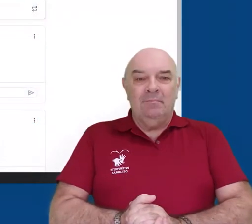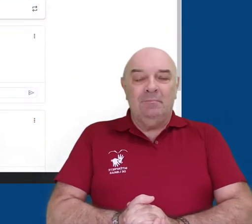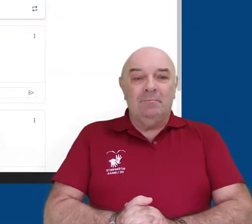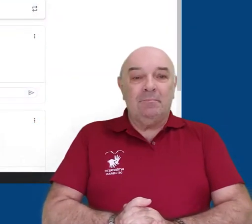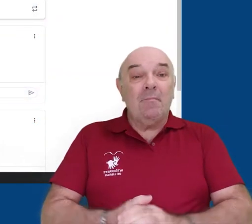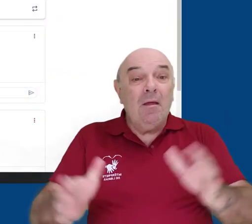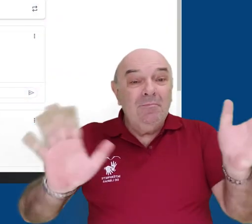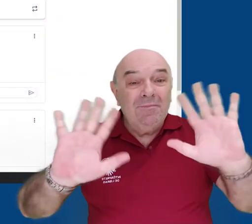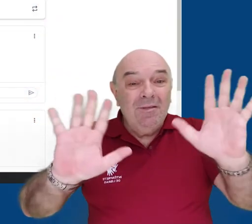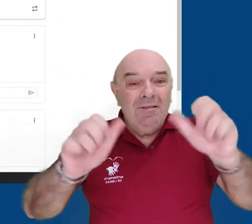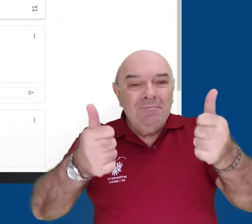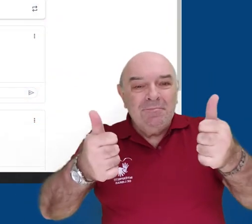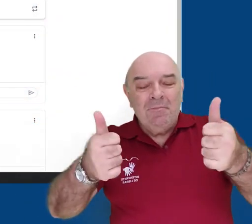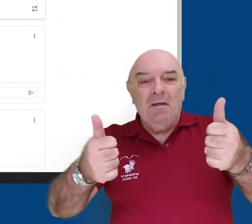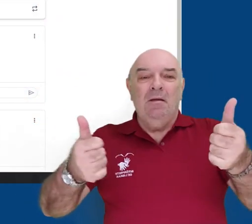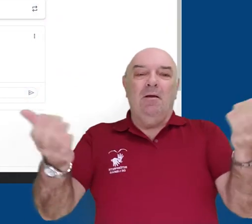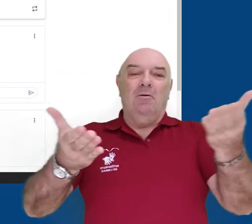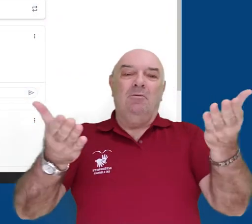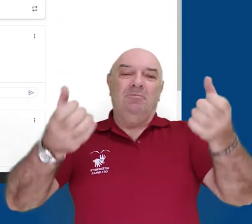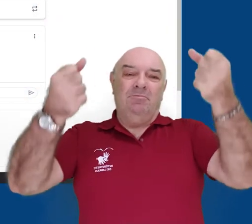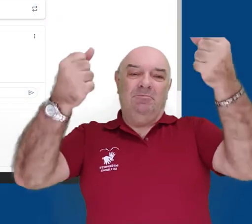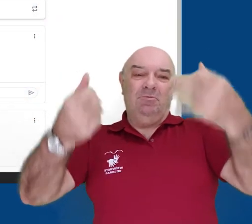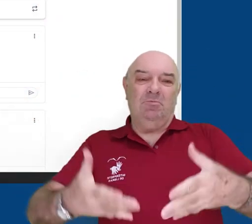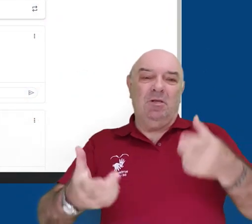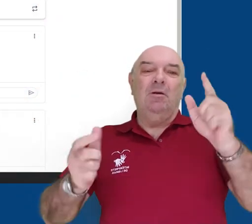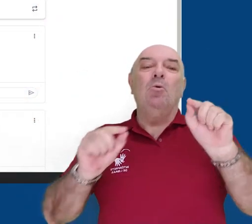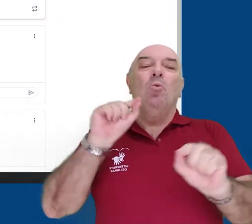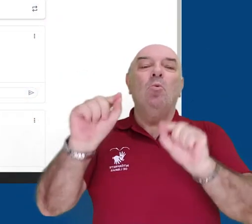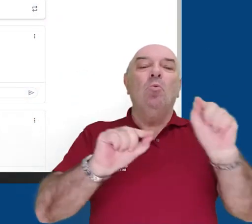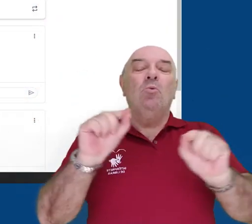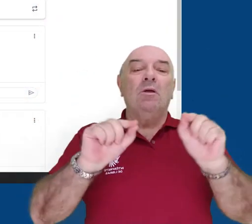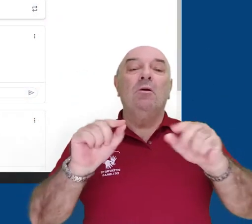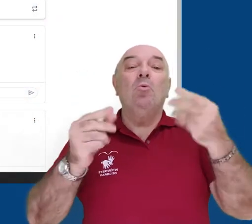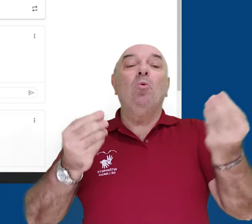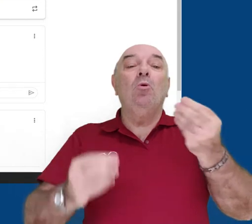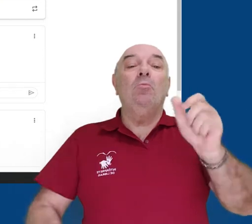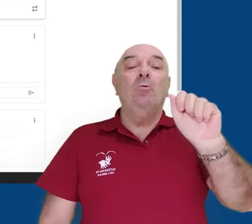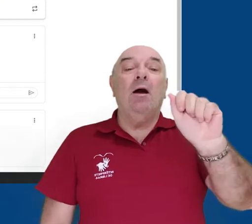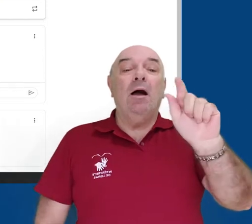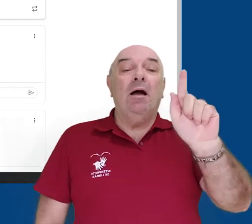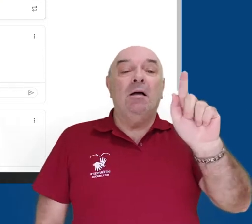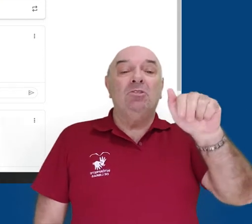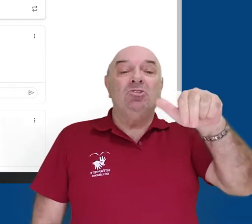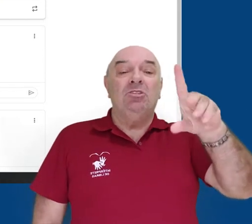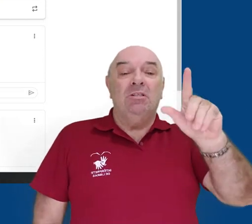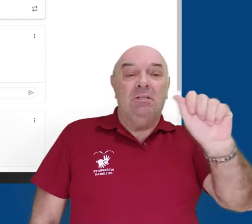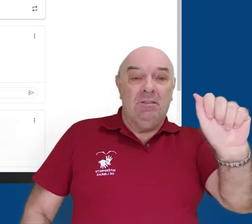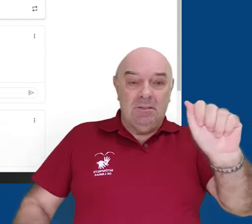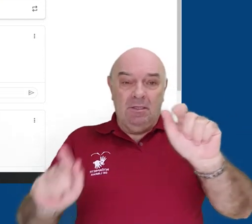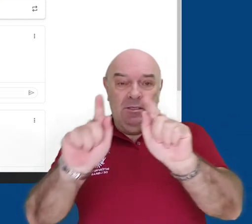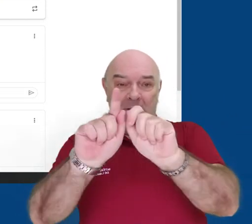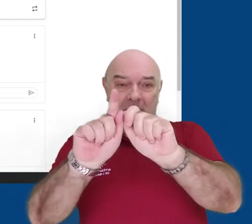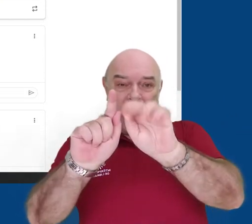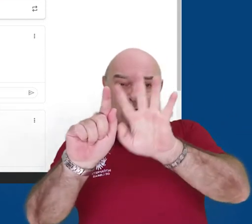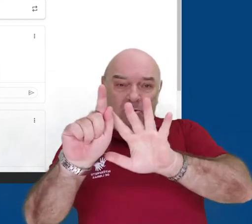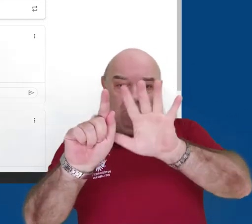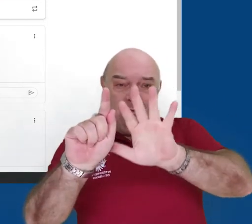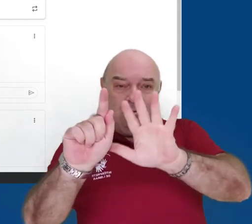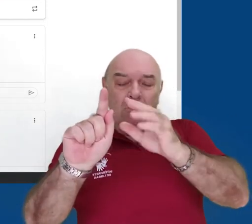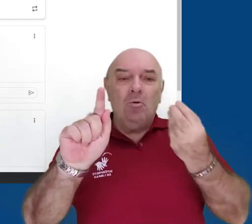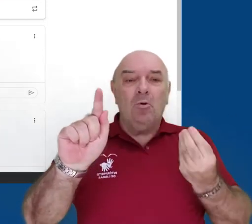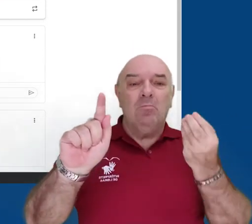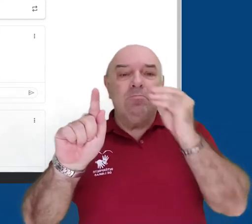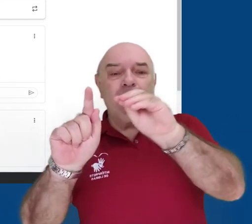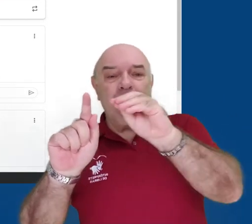Olá! Hoje vamos saber como utilizar o Google Agenda para criar e gerenciar reuniões e eventos dentro